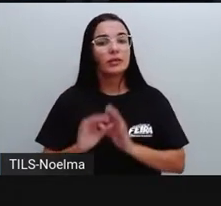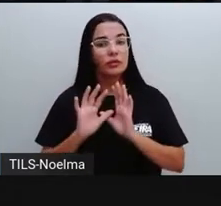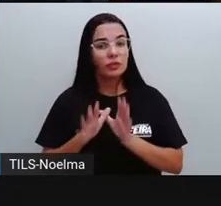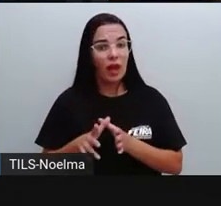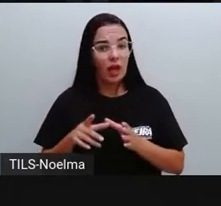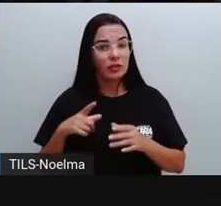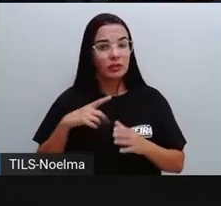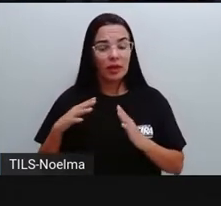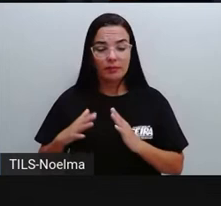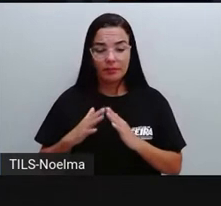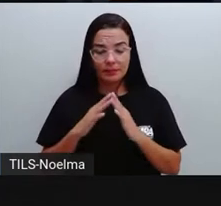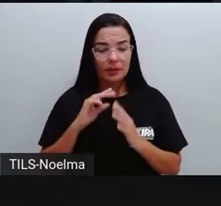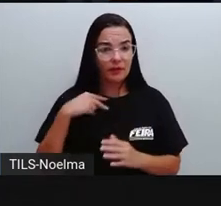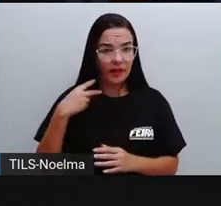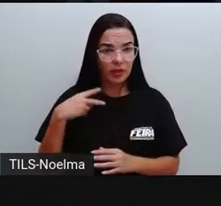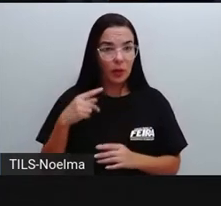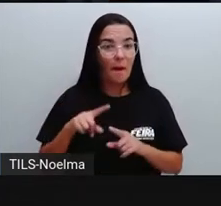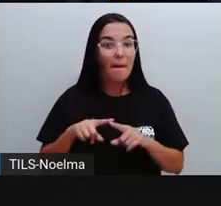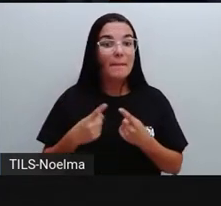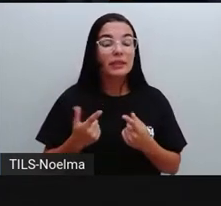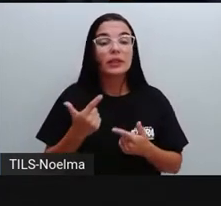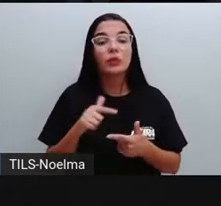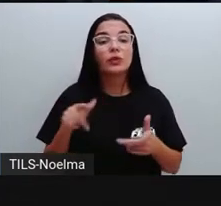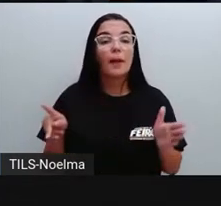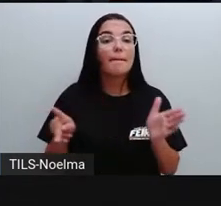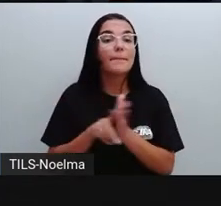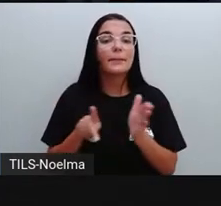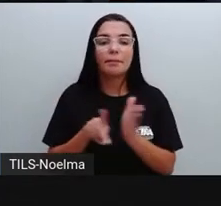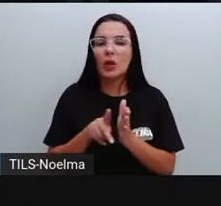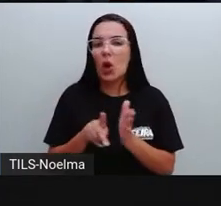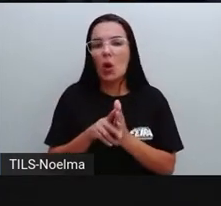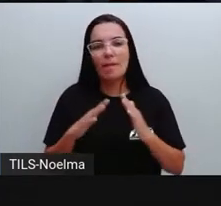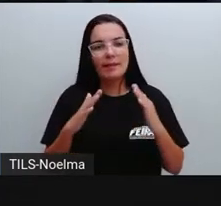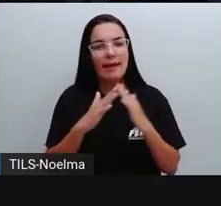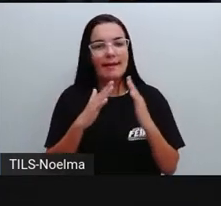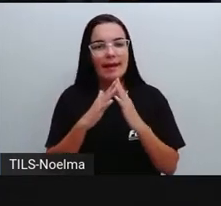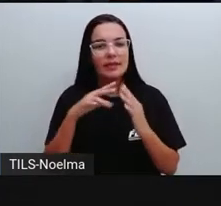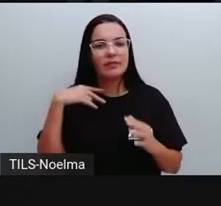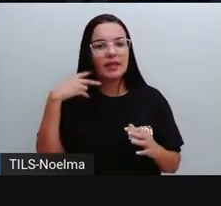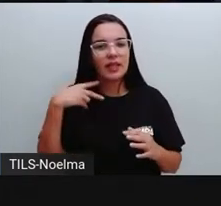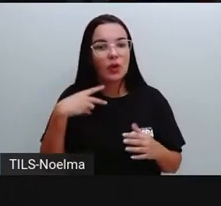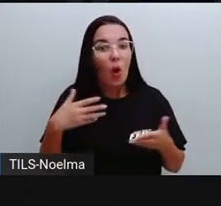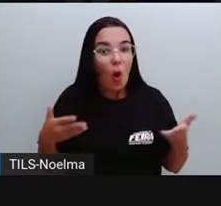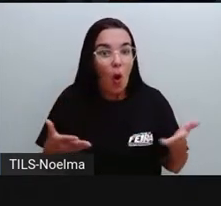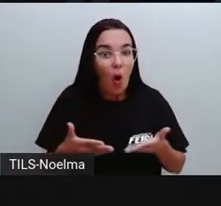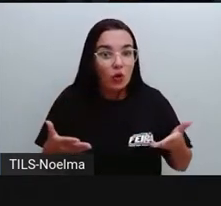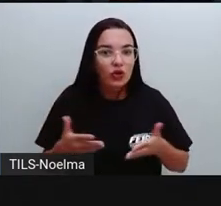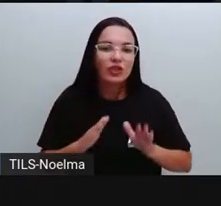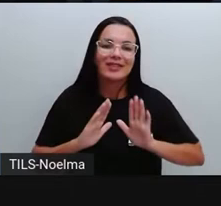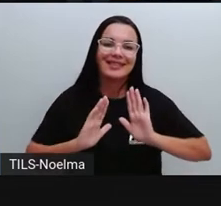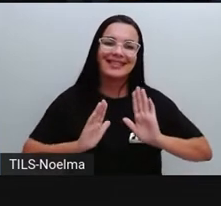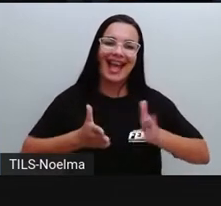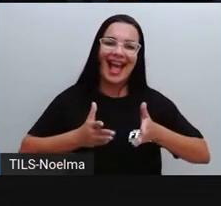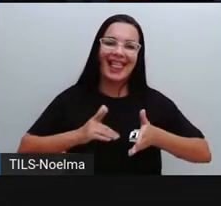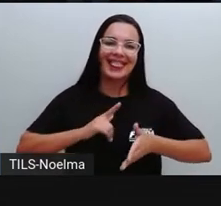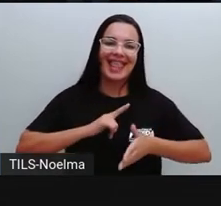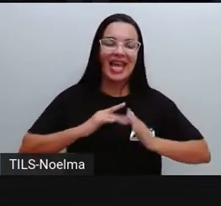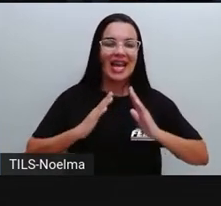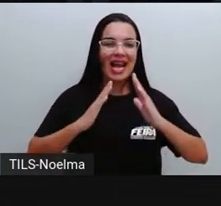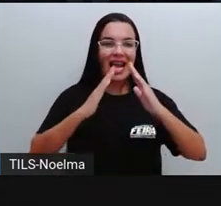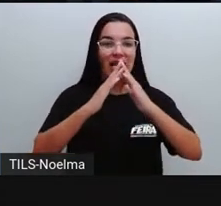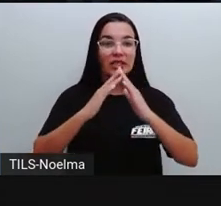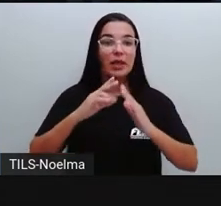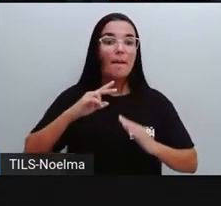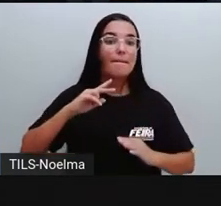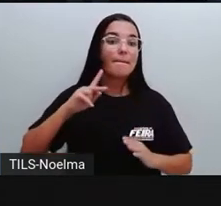tinha uma sede, né, ali como a gente tem hoje. Então, já existia a Câmara, né?